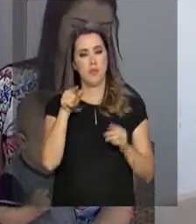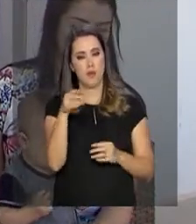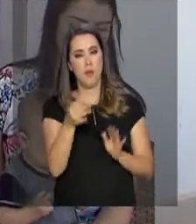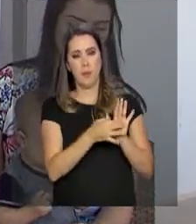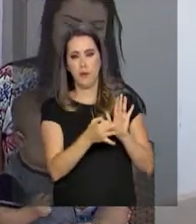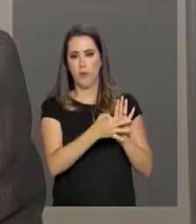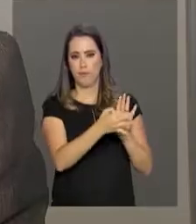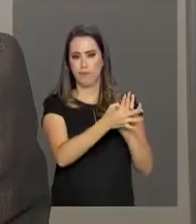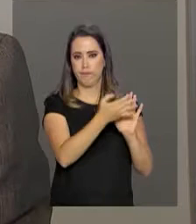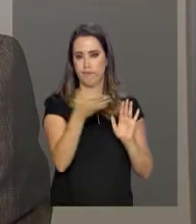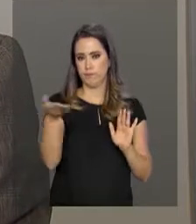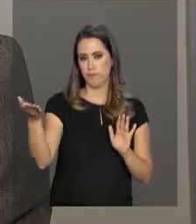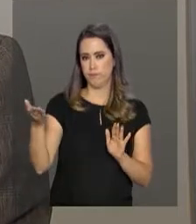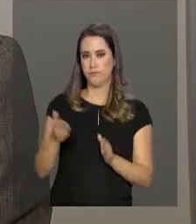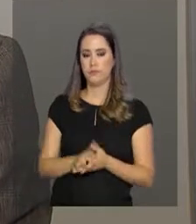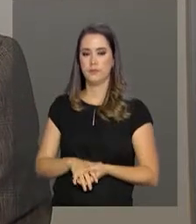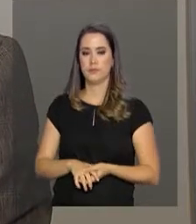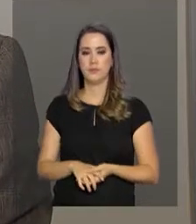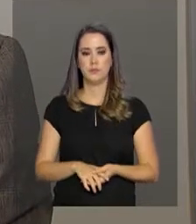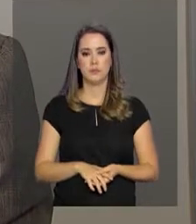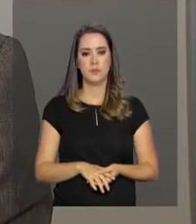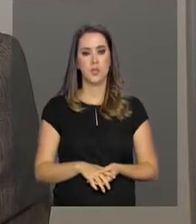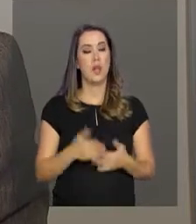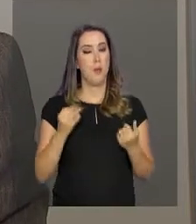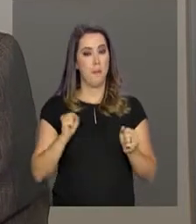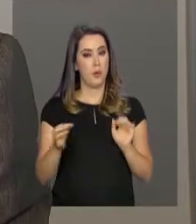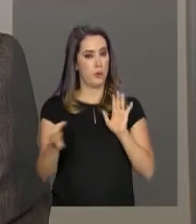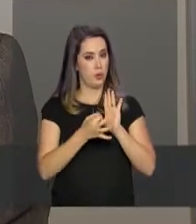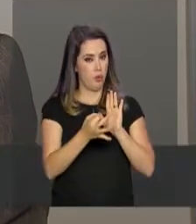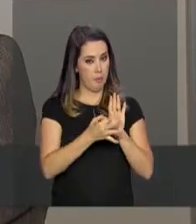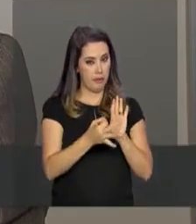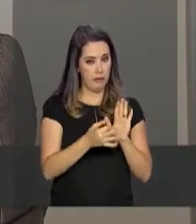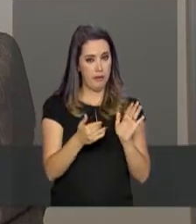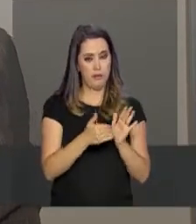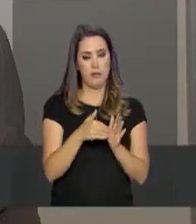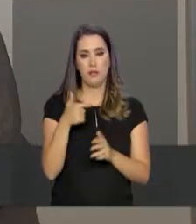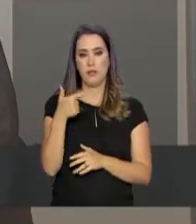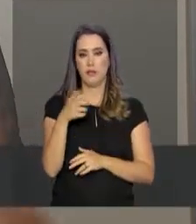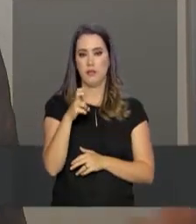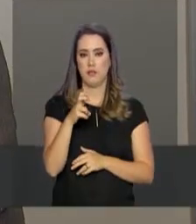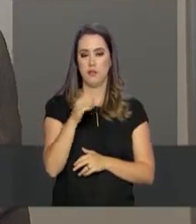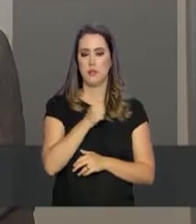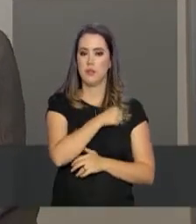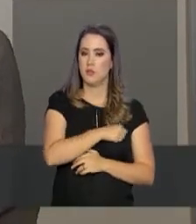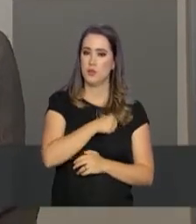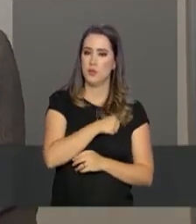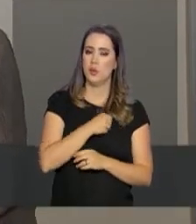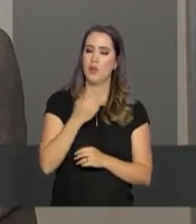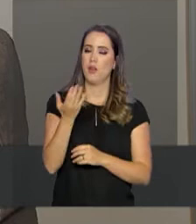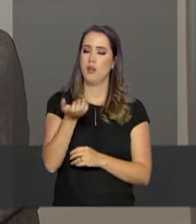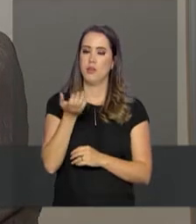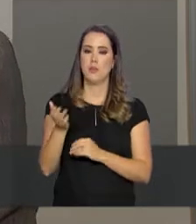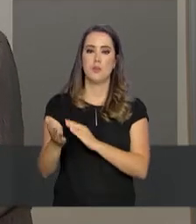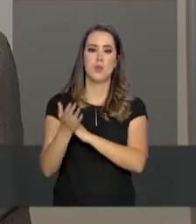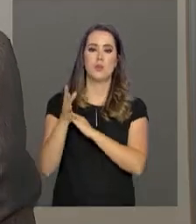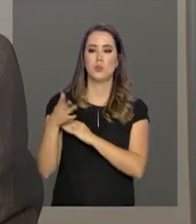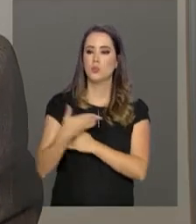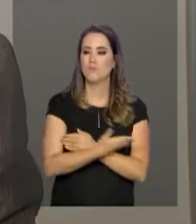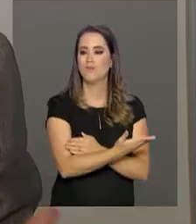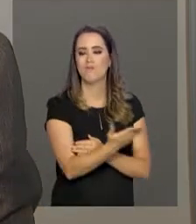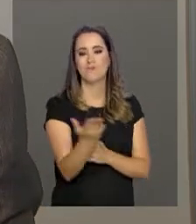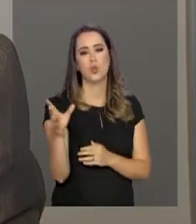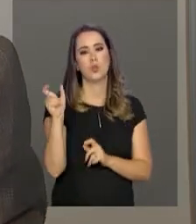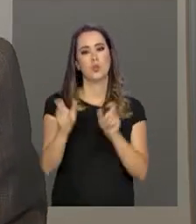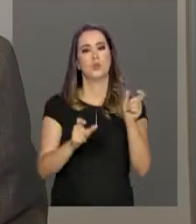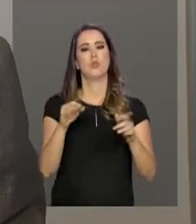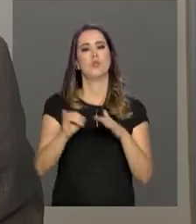sugestões. A consulta pública fica aberta até o dia 25 de agosto. Então solicitamos a contribuição de todos, de todas, de todas